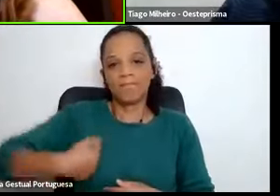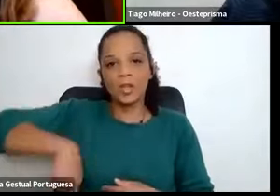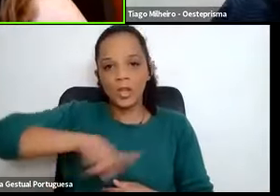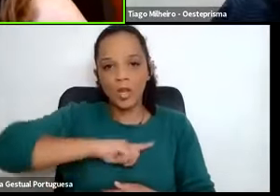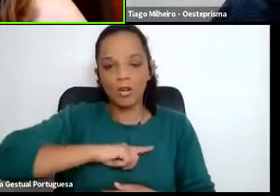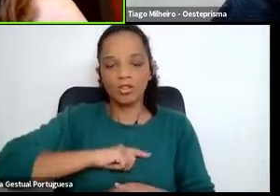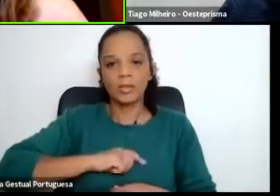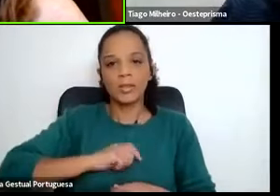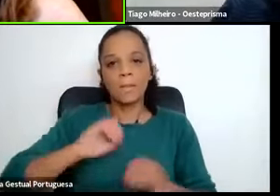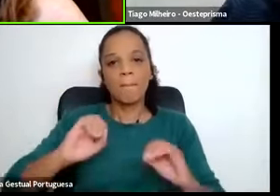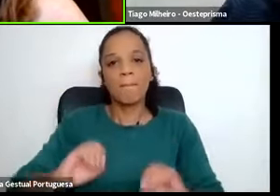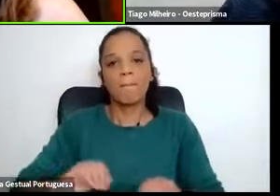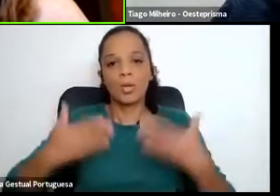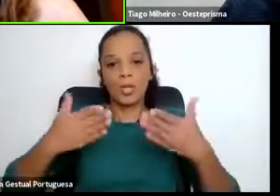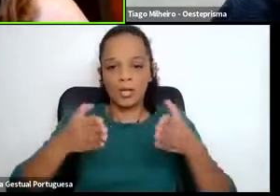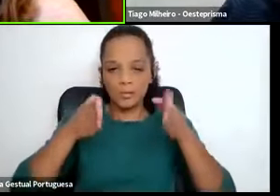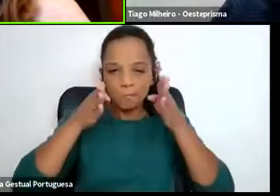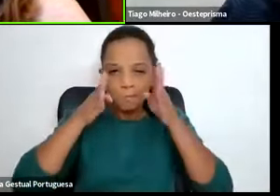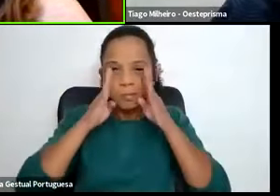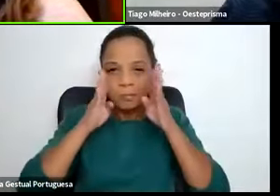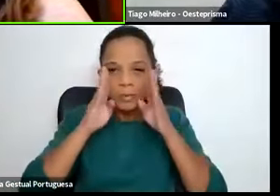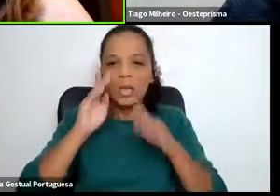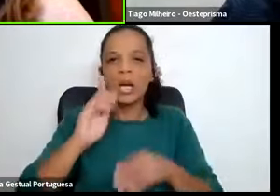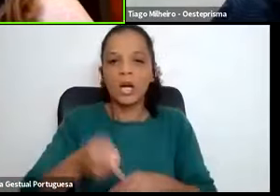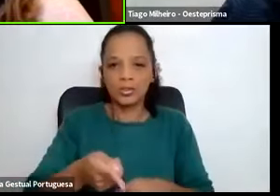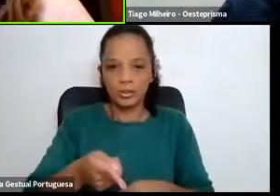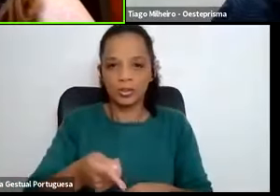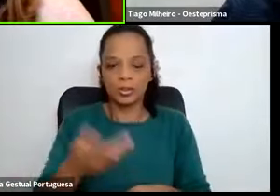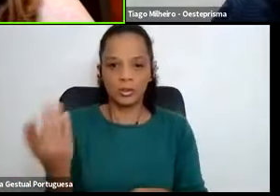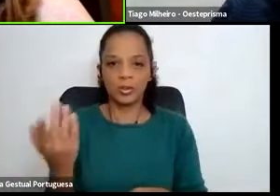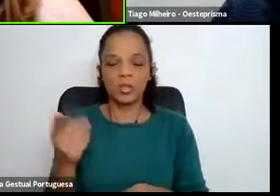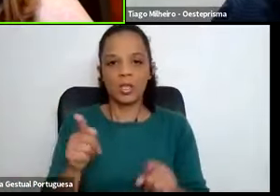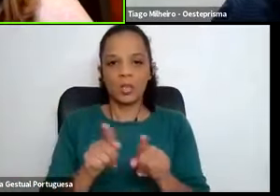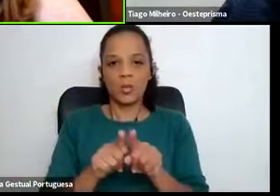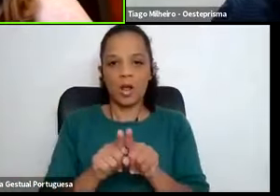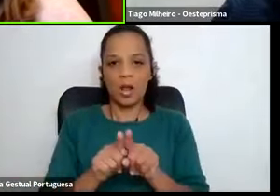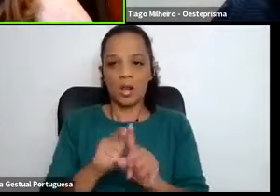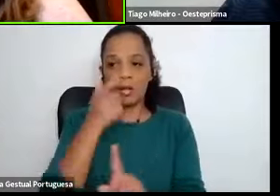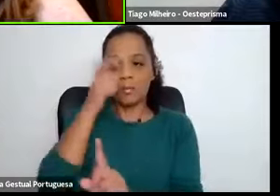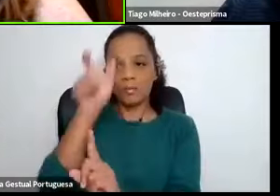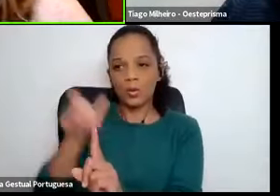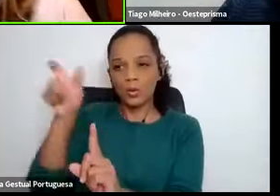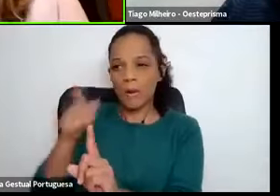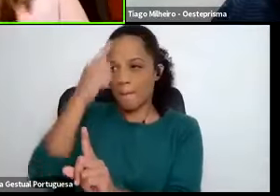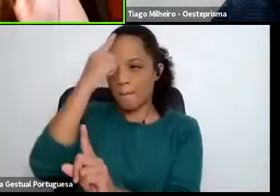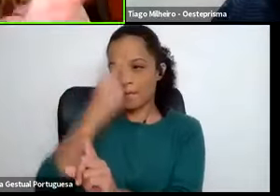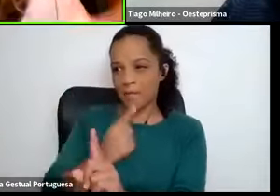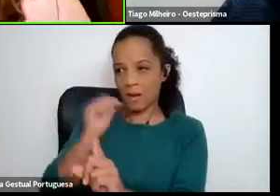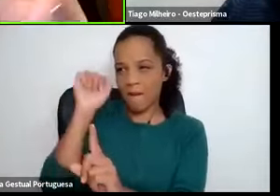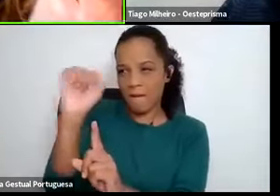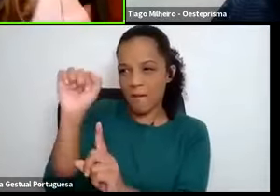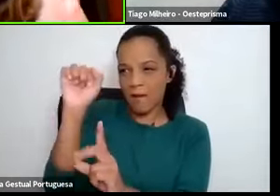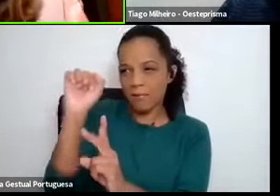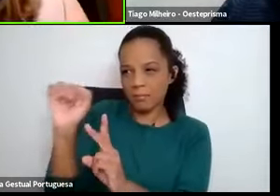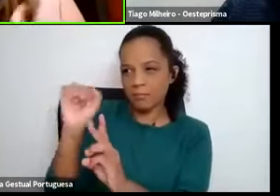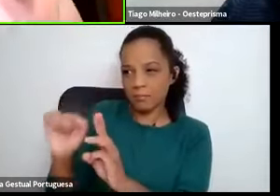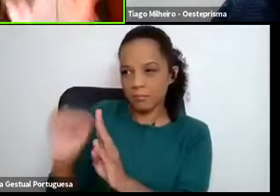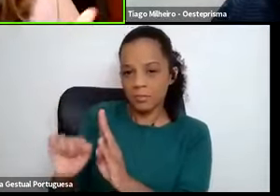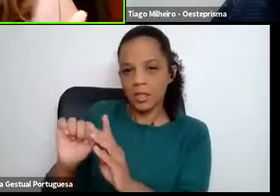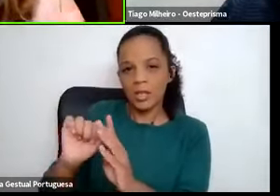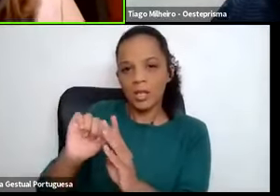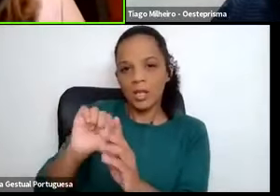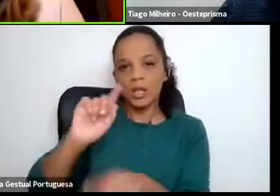e prioridades é realmente o conhecimento do perfil dos candidatos para depois fazer o job matching